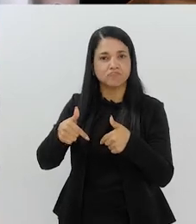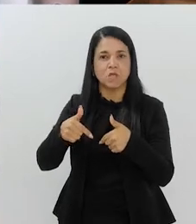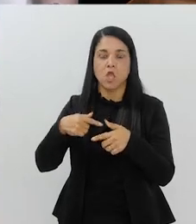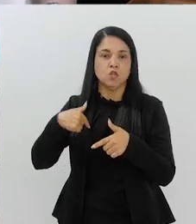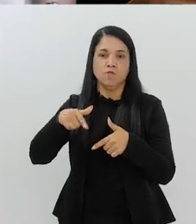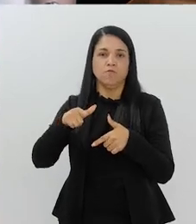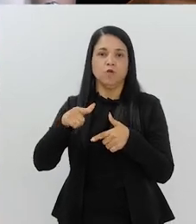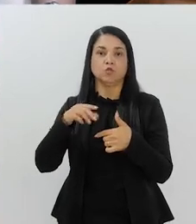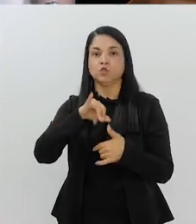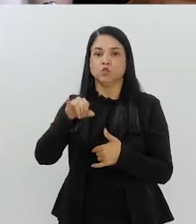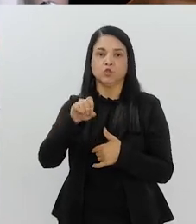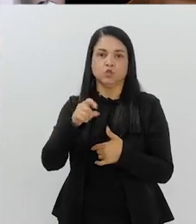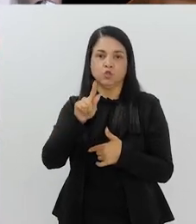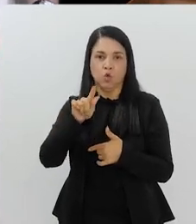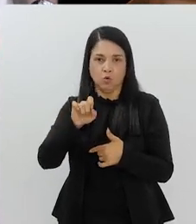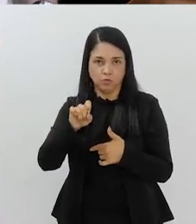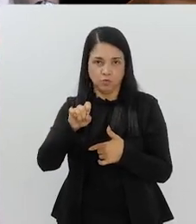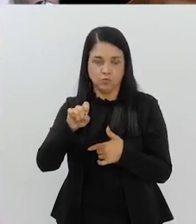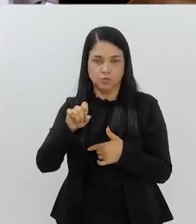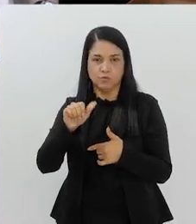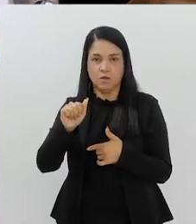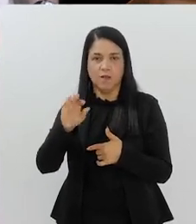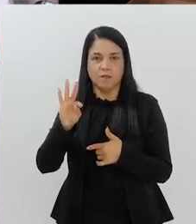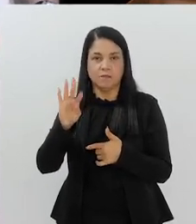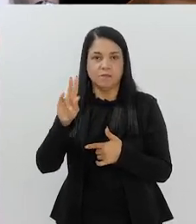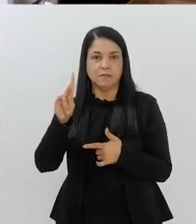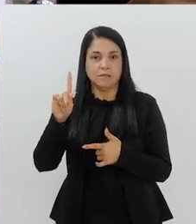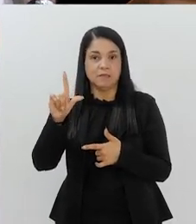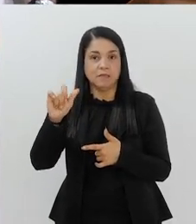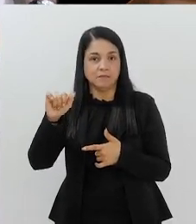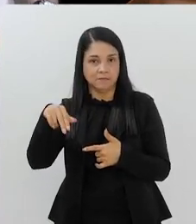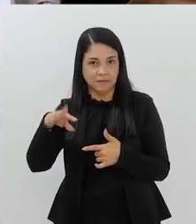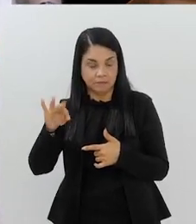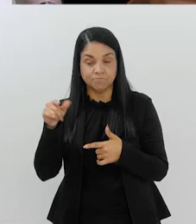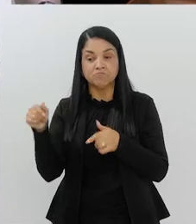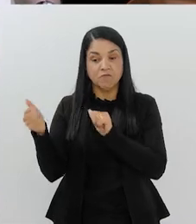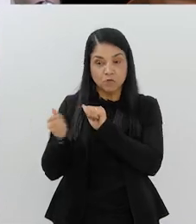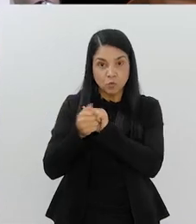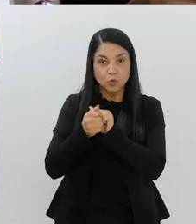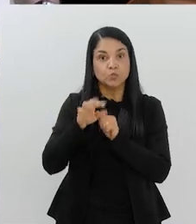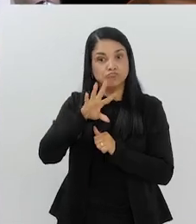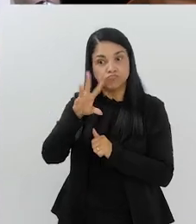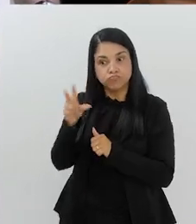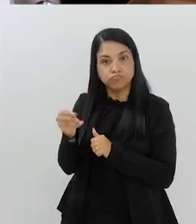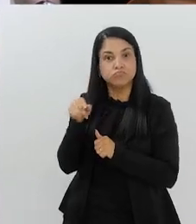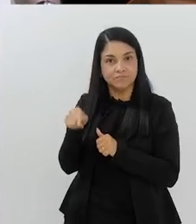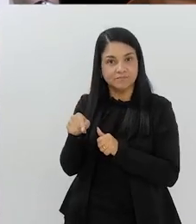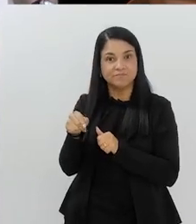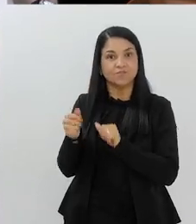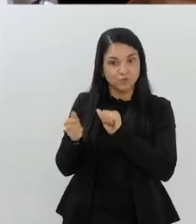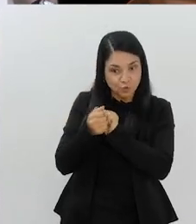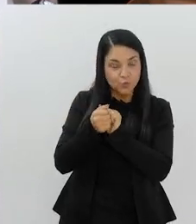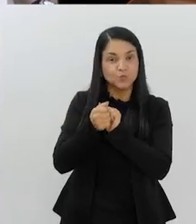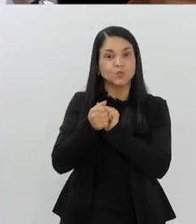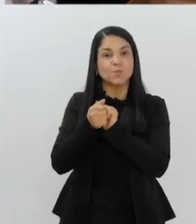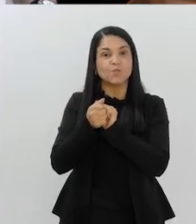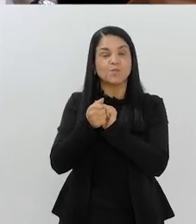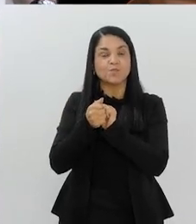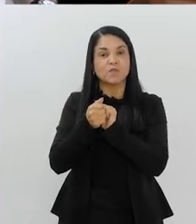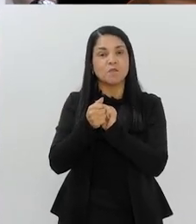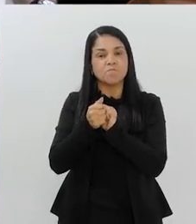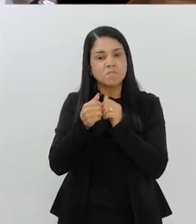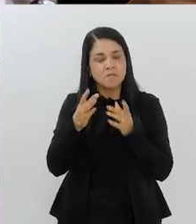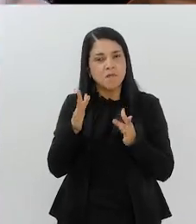Ele não foi aos Jogos Olímpicos de Atlanta, mas foi aos Paralímpicos. Ficou lá conosco dez dias. Me aproximou, a mim não, ao